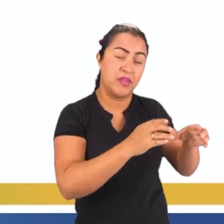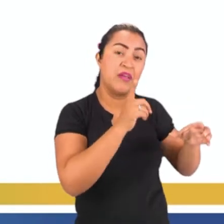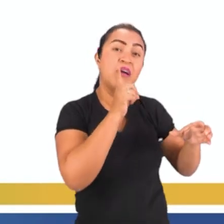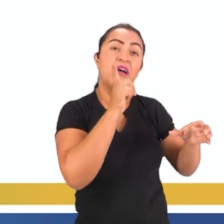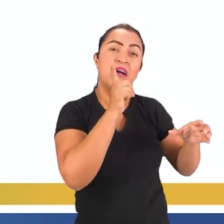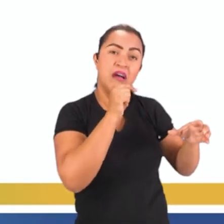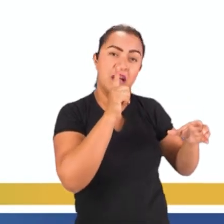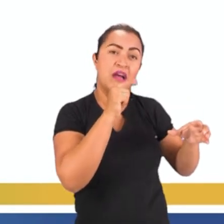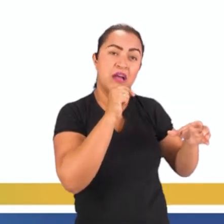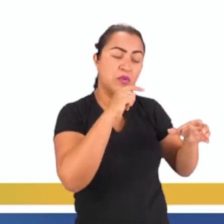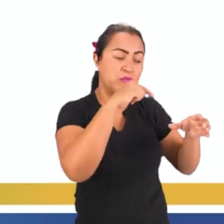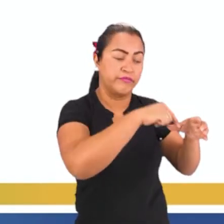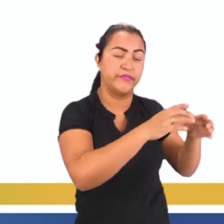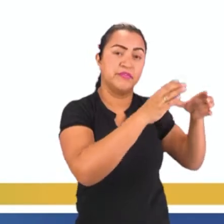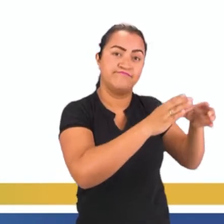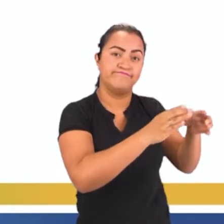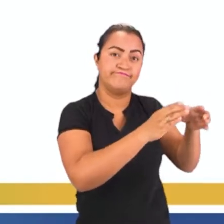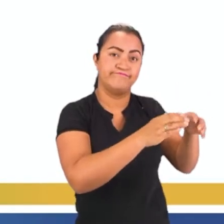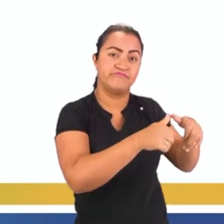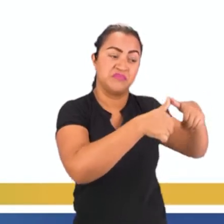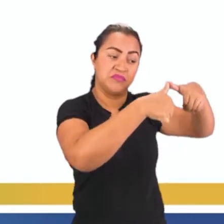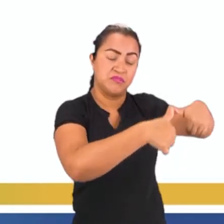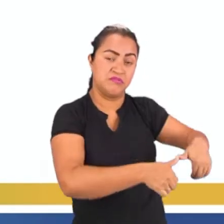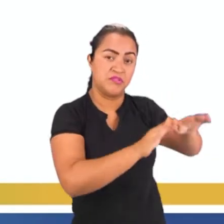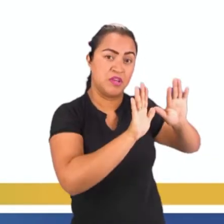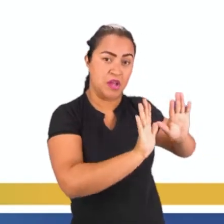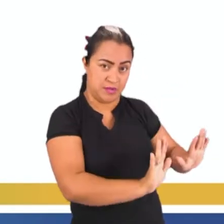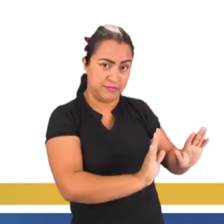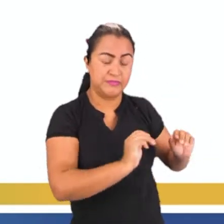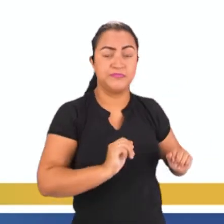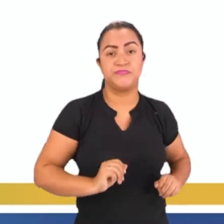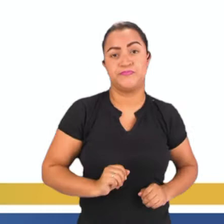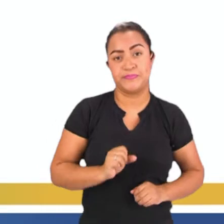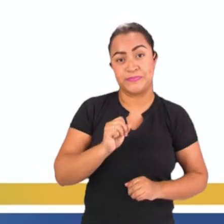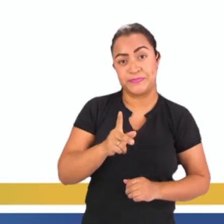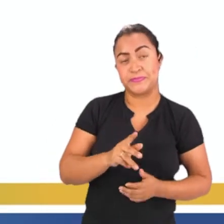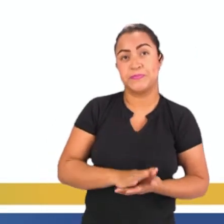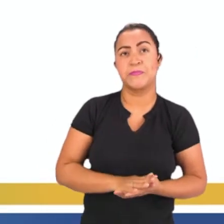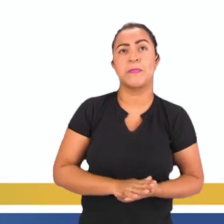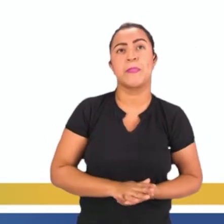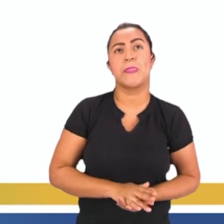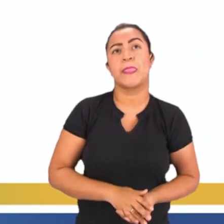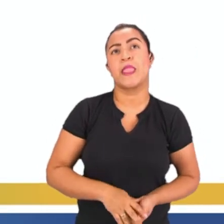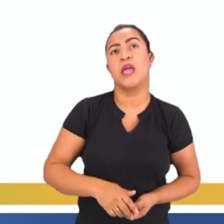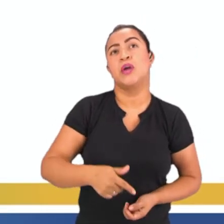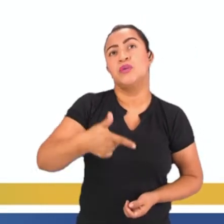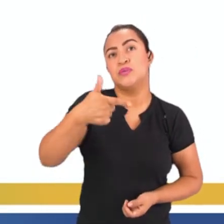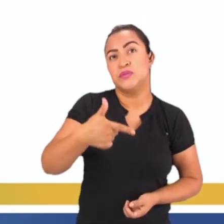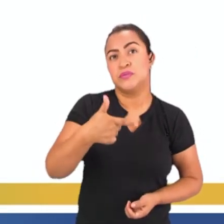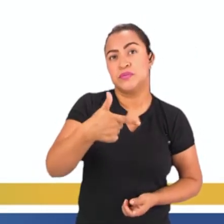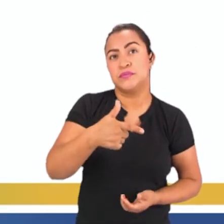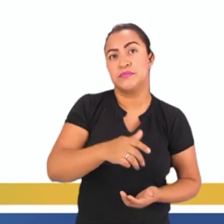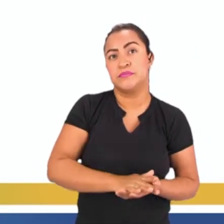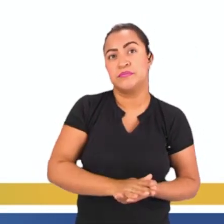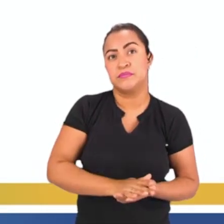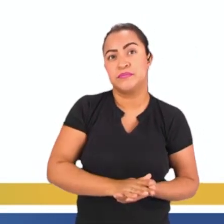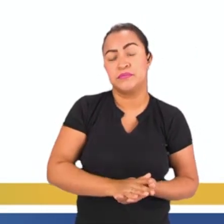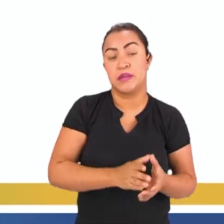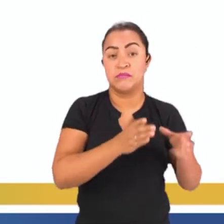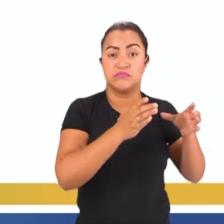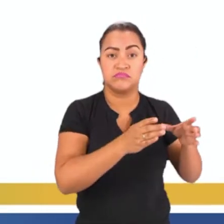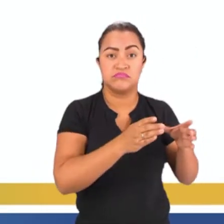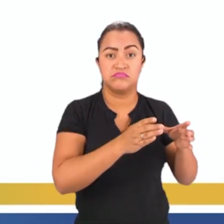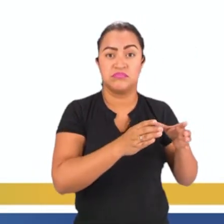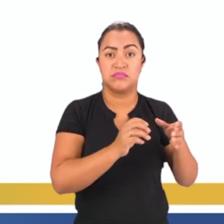A água fica num reservatório. Ok, gente? Fica num reservatório. Certo? Vamos lá. Dois. Esse represamento